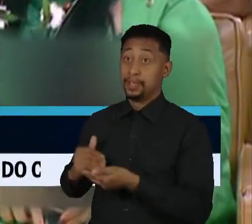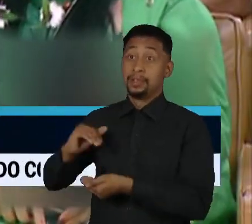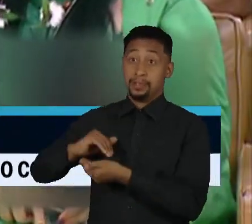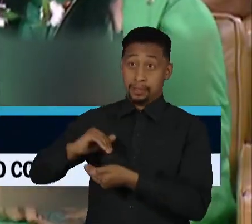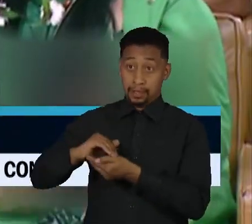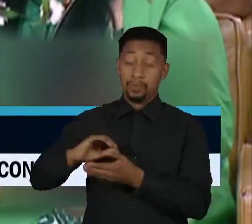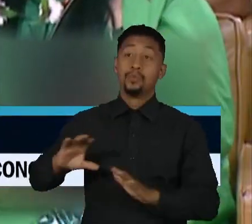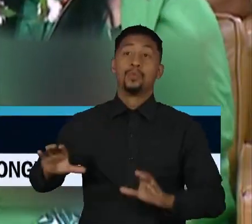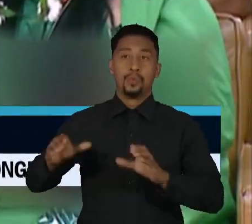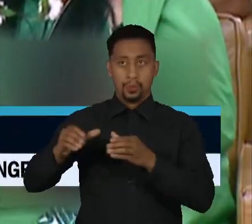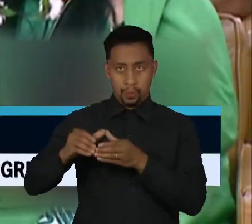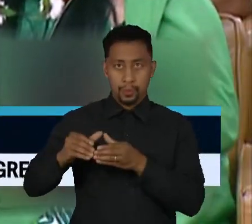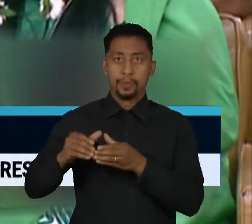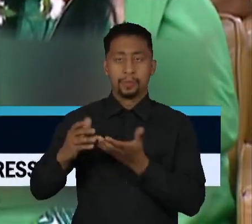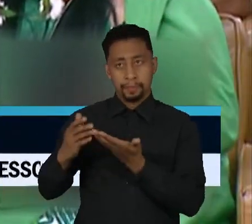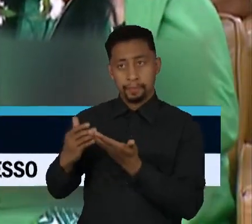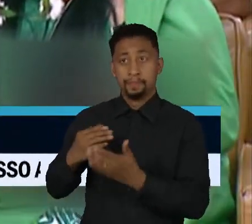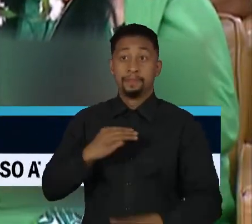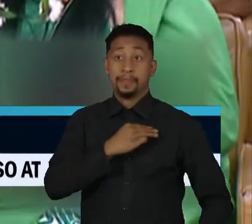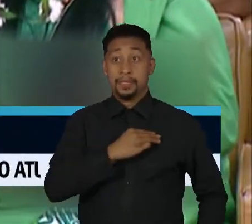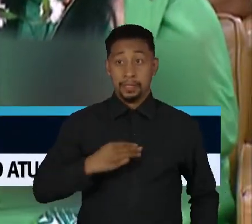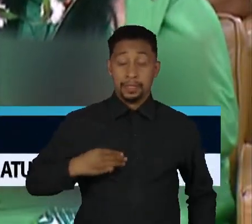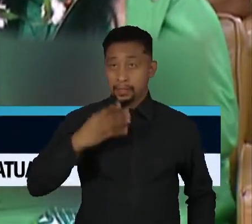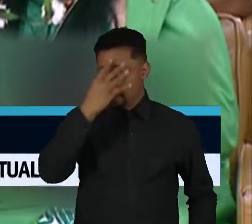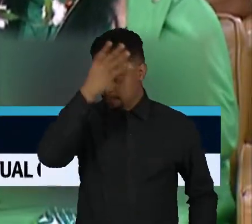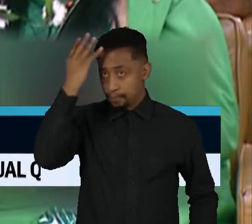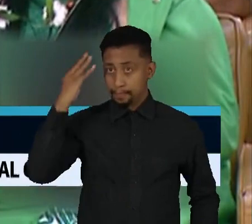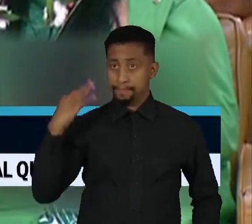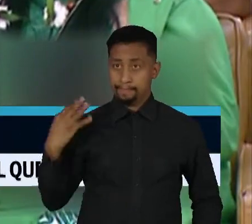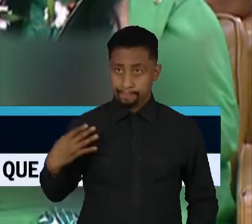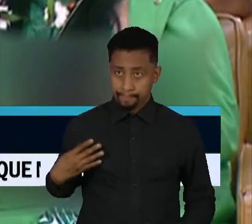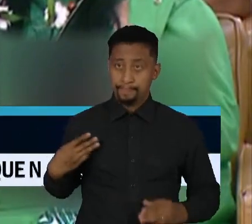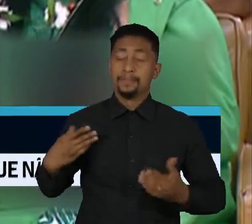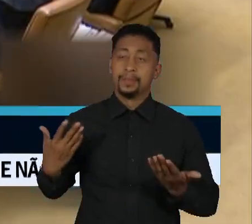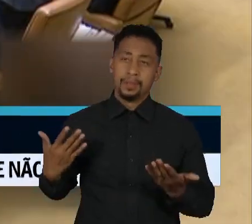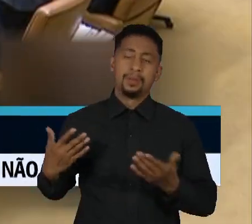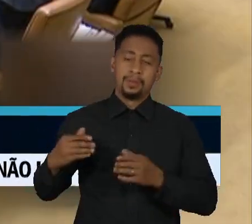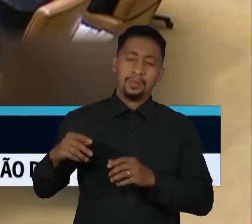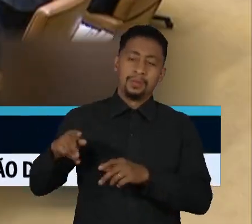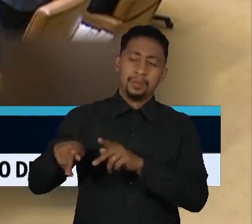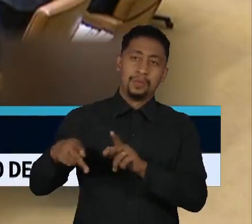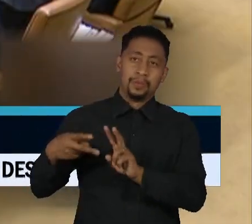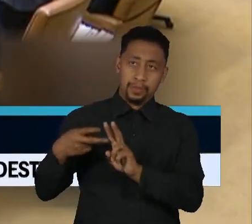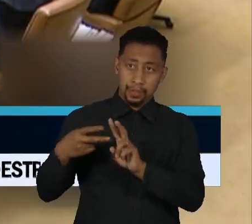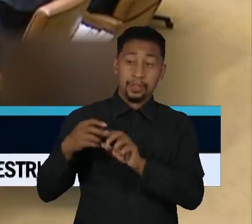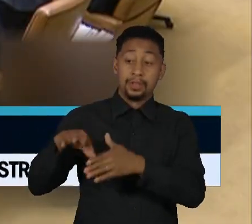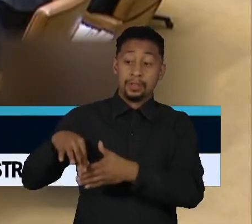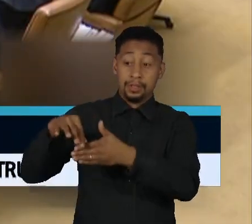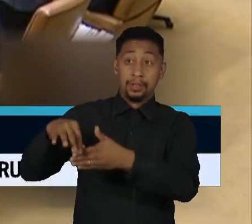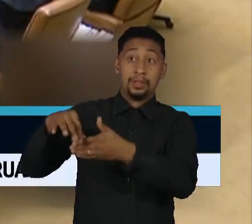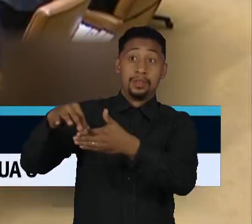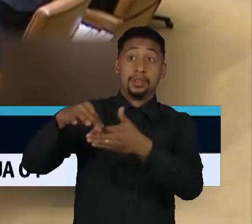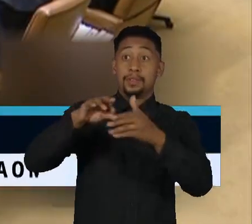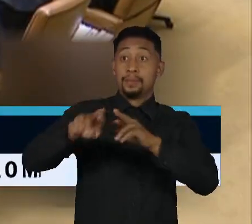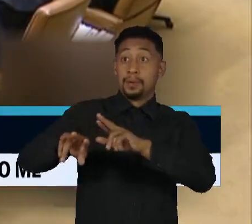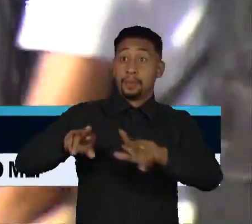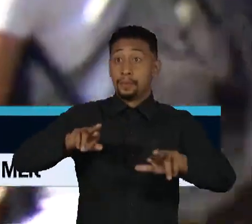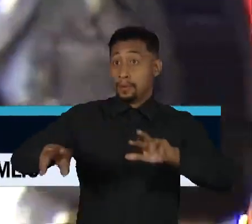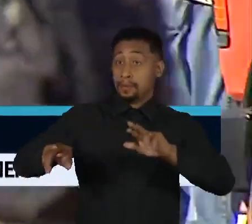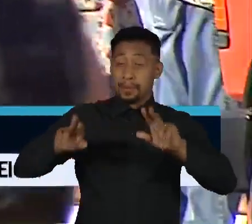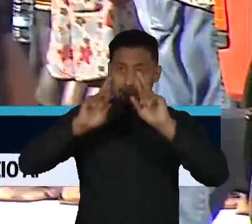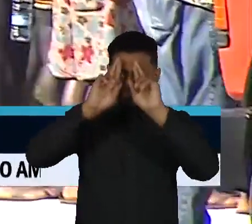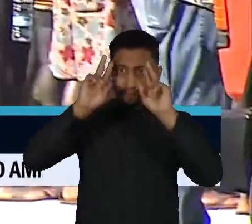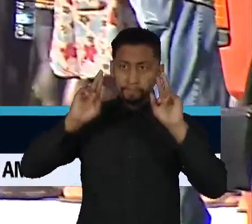acompanharam a sessão a ministra dos povos indígenas, Sônia Guajajara, e lideranças de diversas etnias.